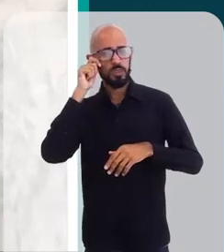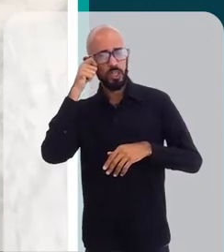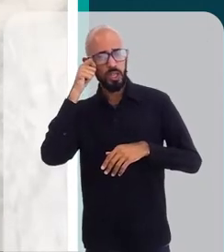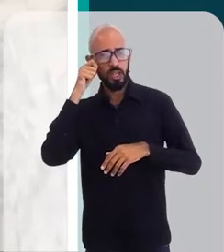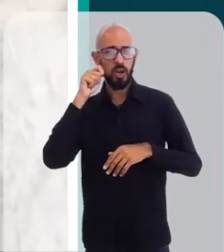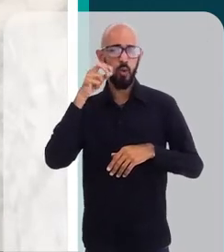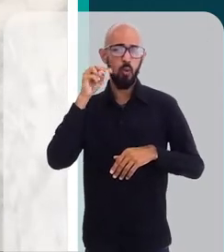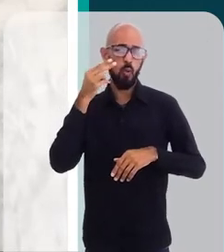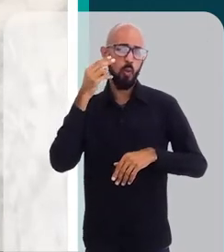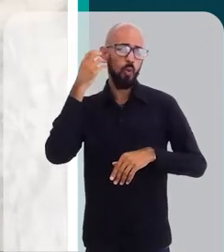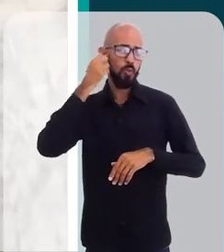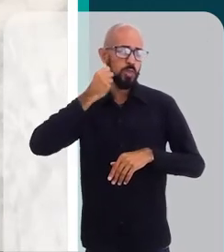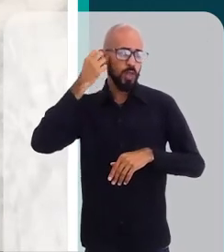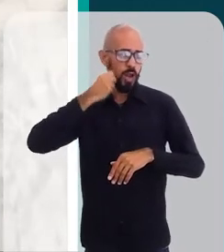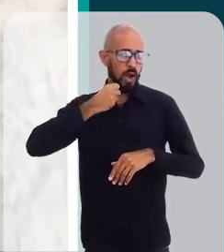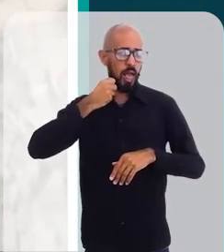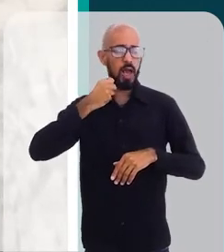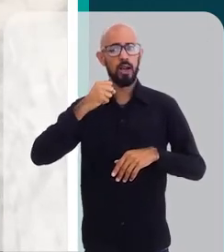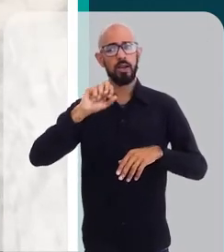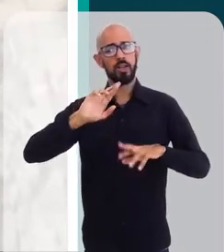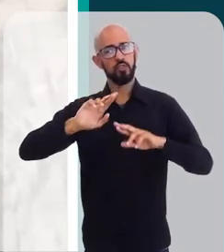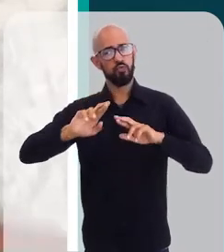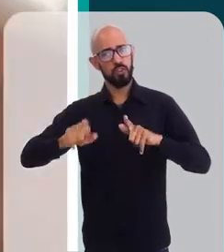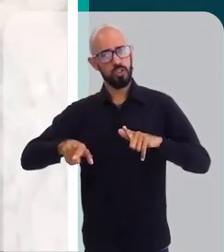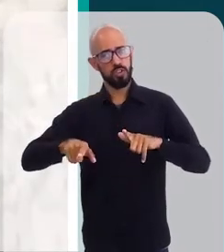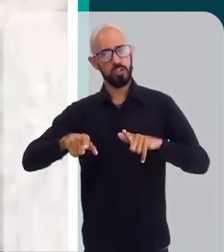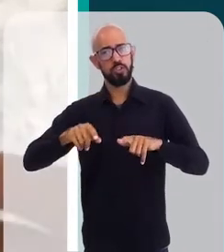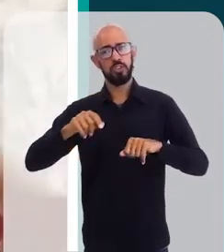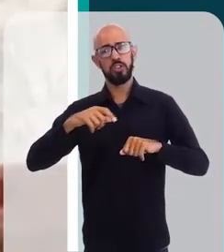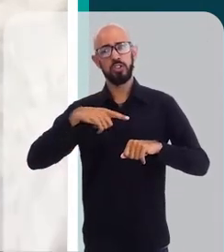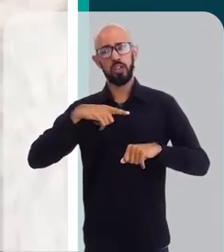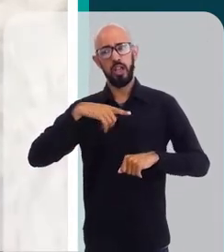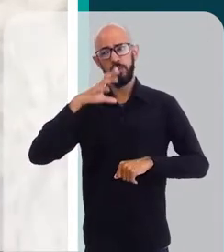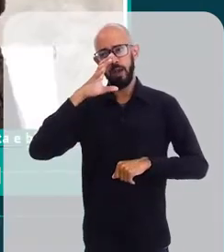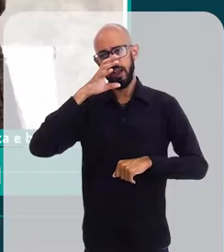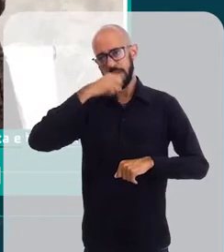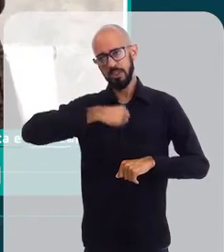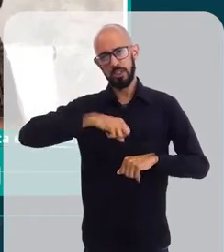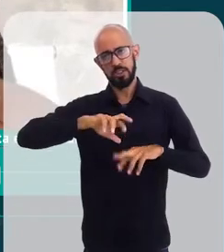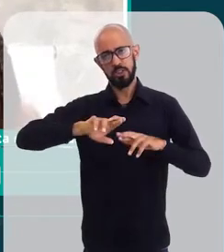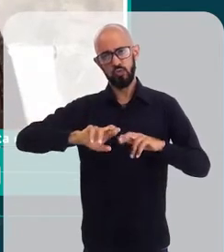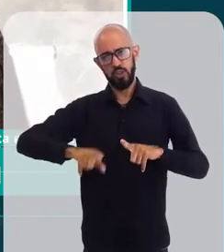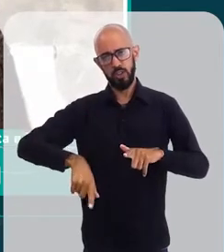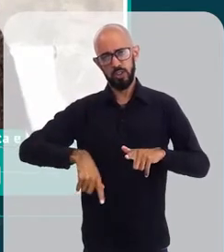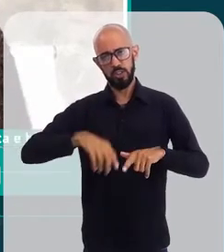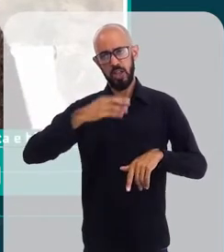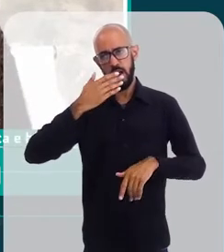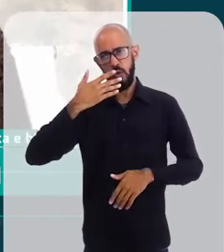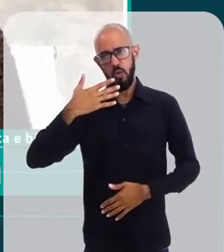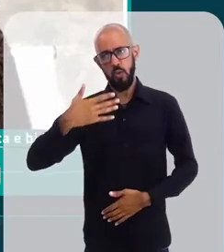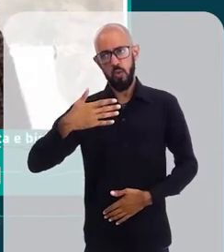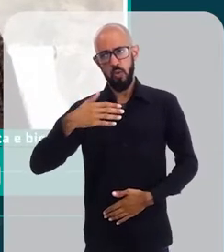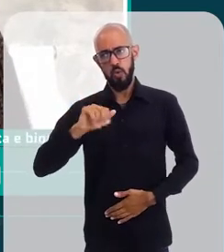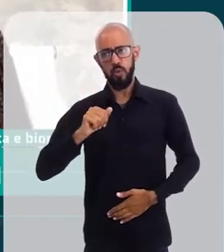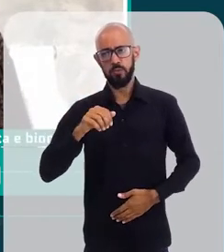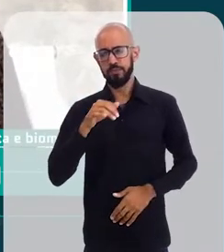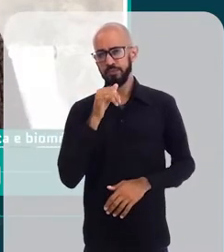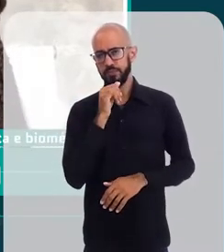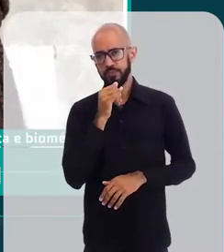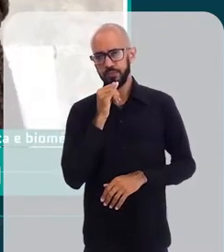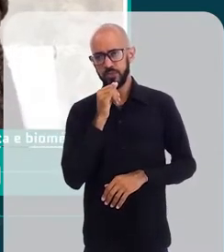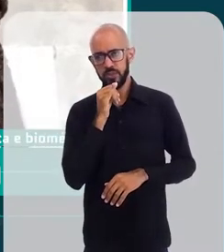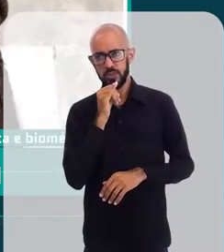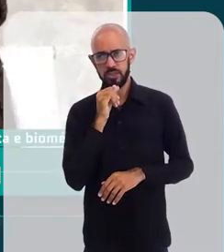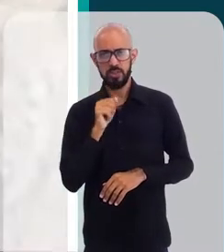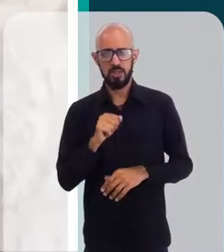melhor apresentação, uma menor resistência quanto a coloração nesse tecido, não vai manchar